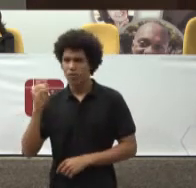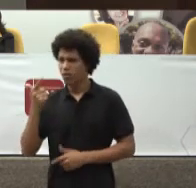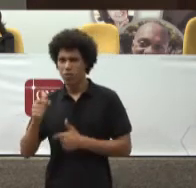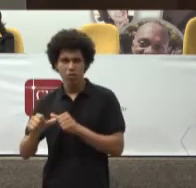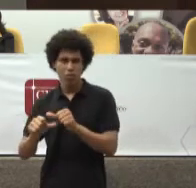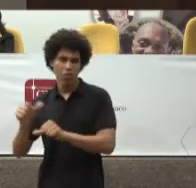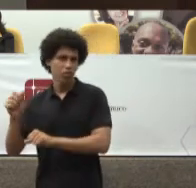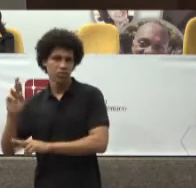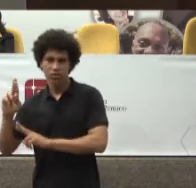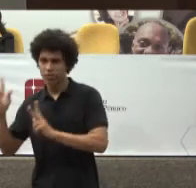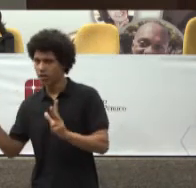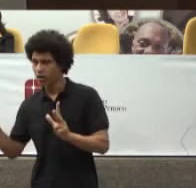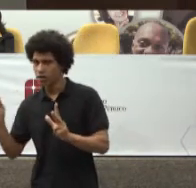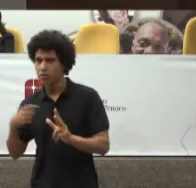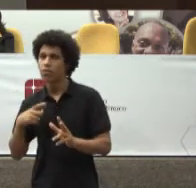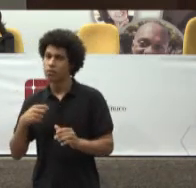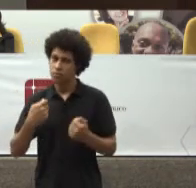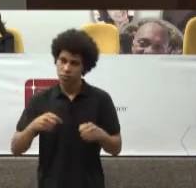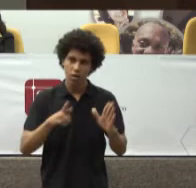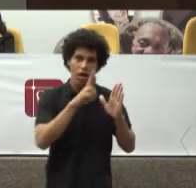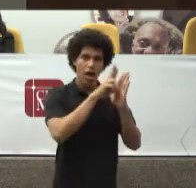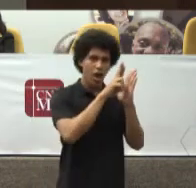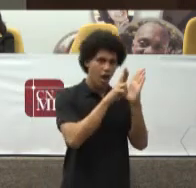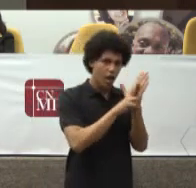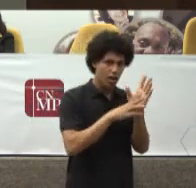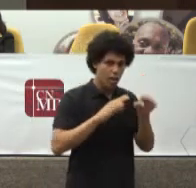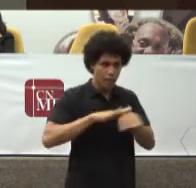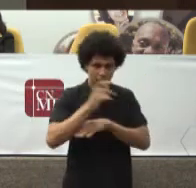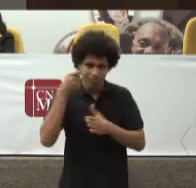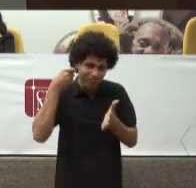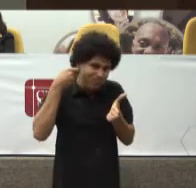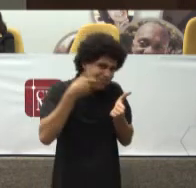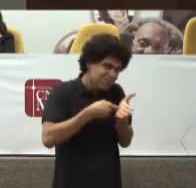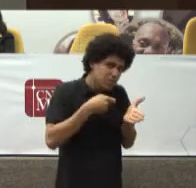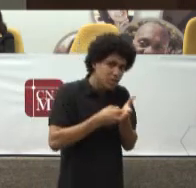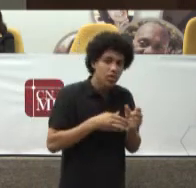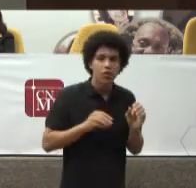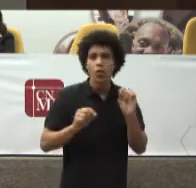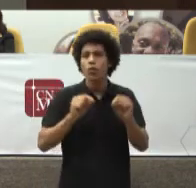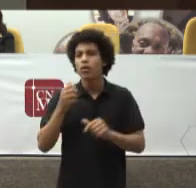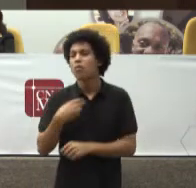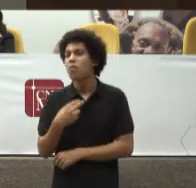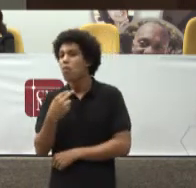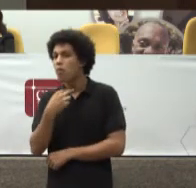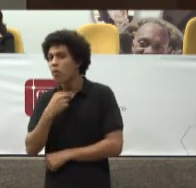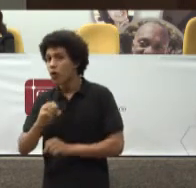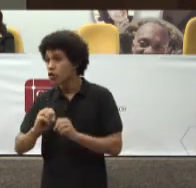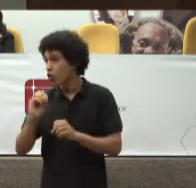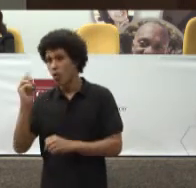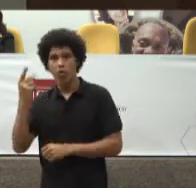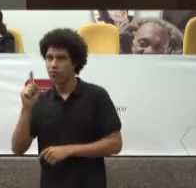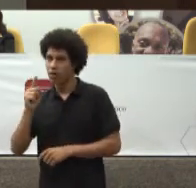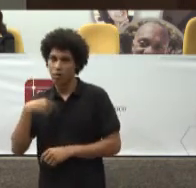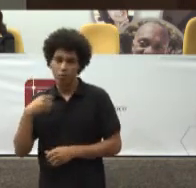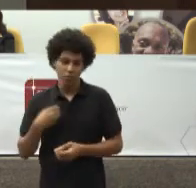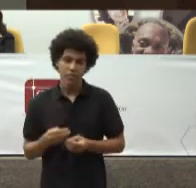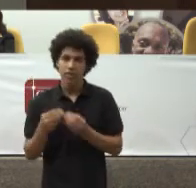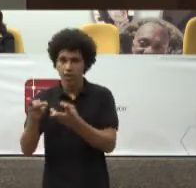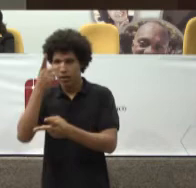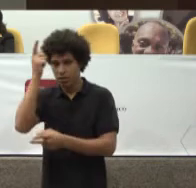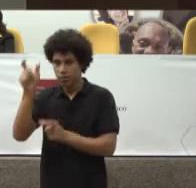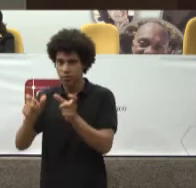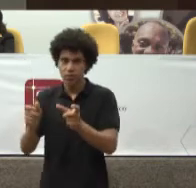Muito maiores Do que as existentes No Brasil Sobre aquilo Que pode Ou não Ser entregue Num sistema Público De saúde